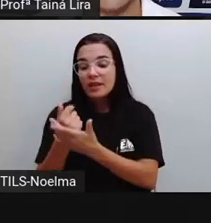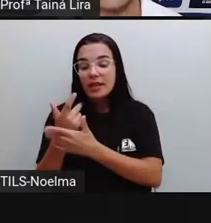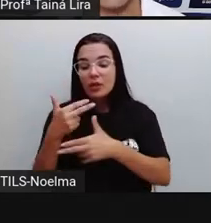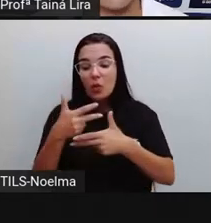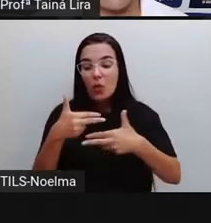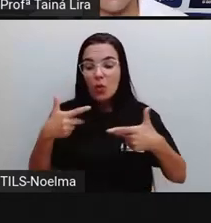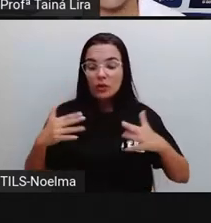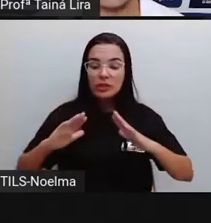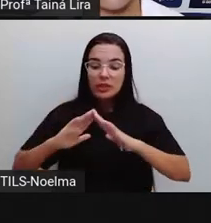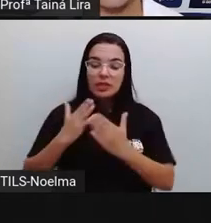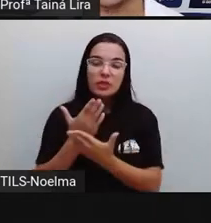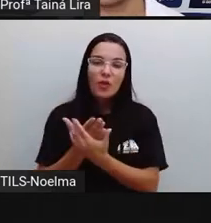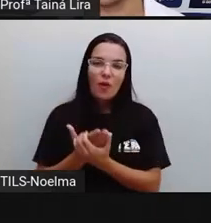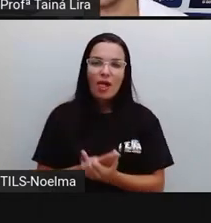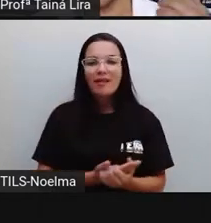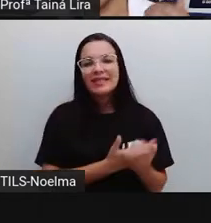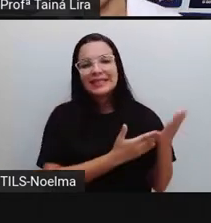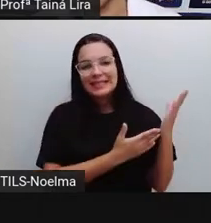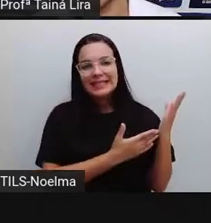aulas? São os pais, né?